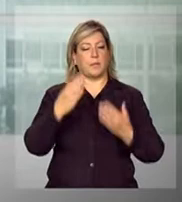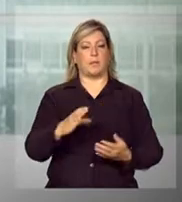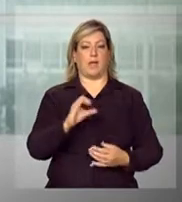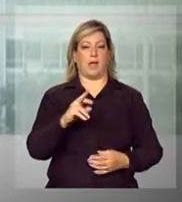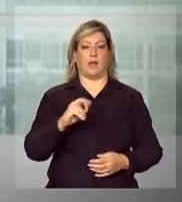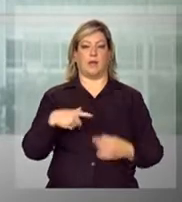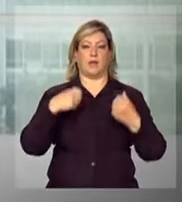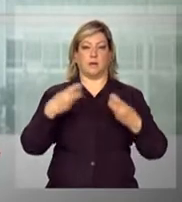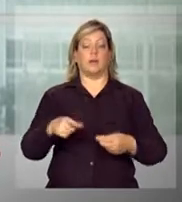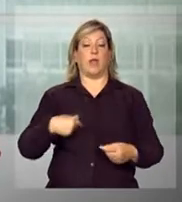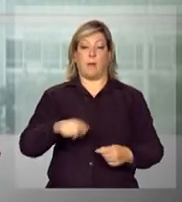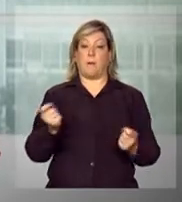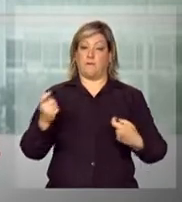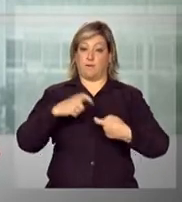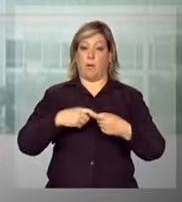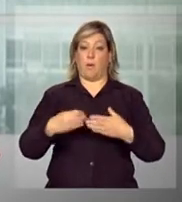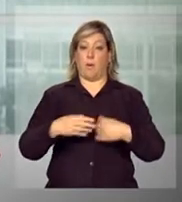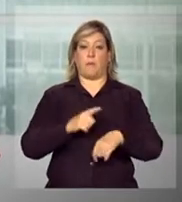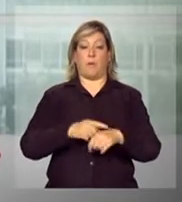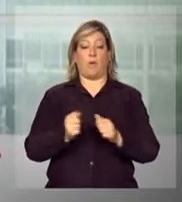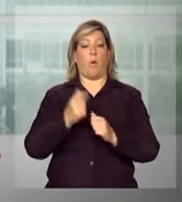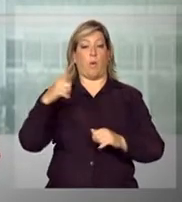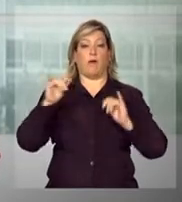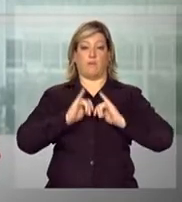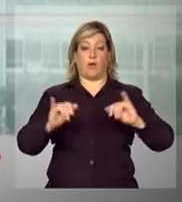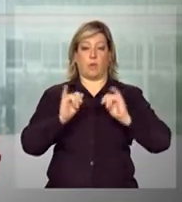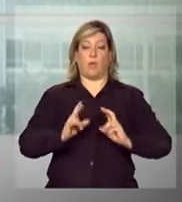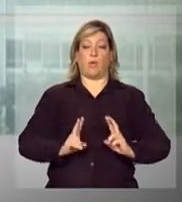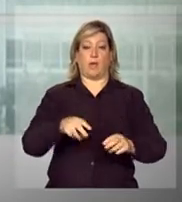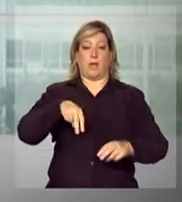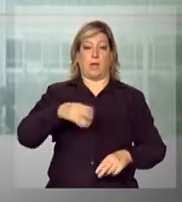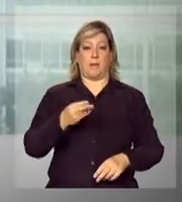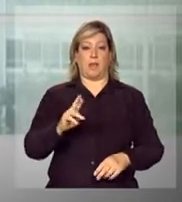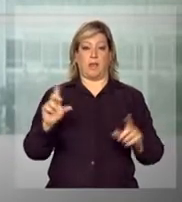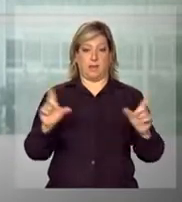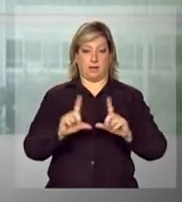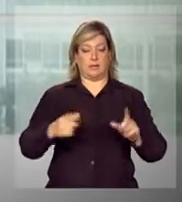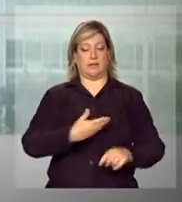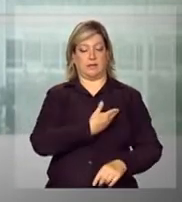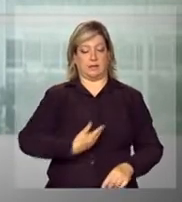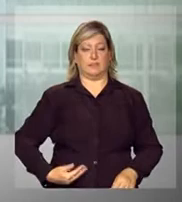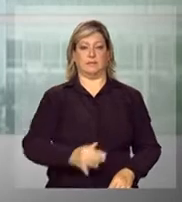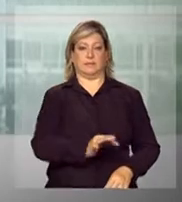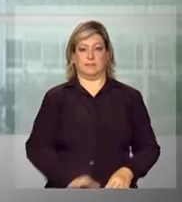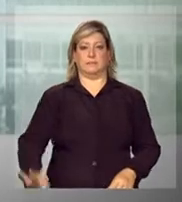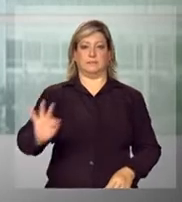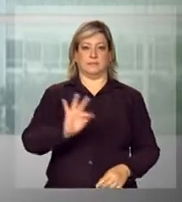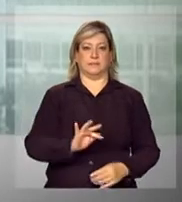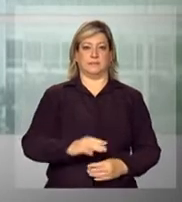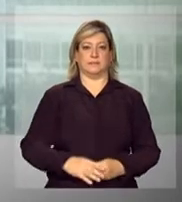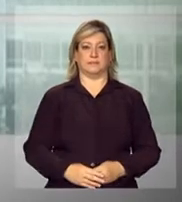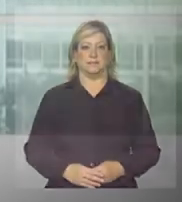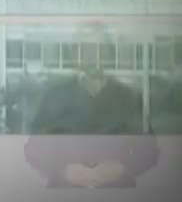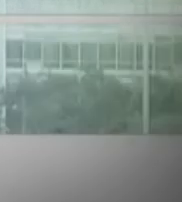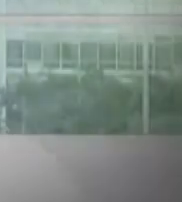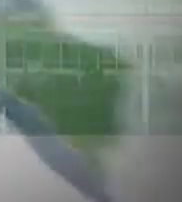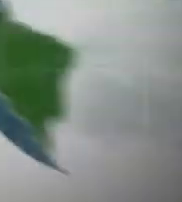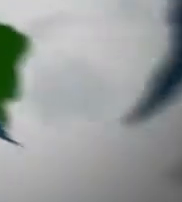Carolina. E nós podemos voltar a qualquer momento com outras informações. Continue com a gente aqui na NBR e a TV do Governo Federal.